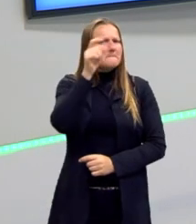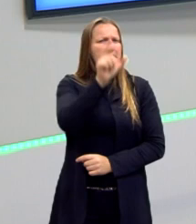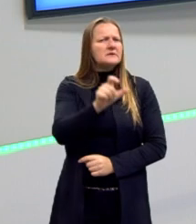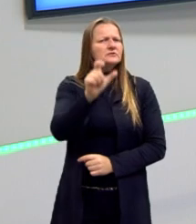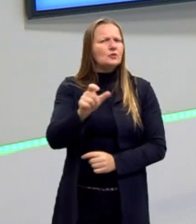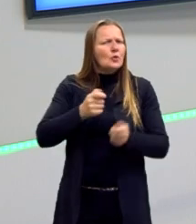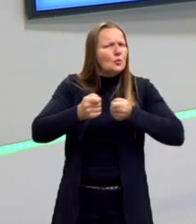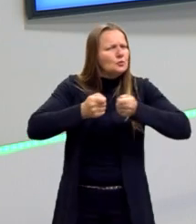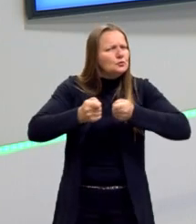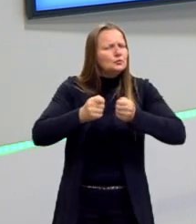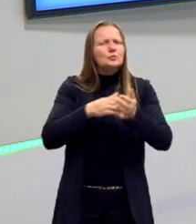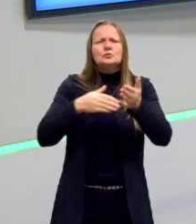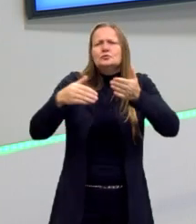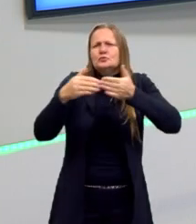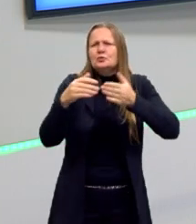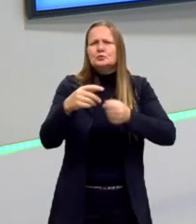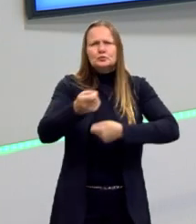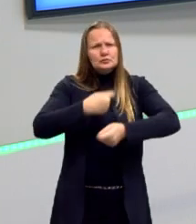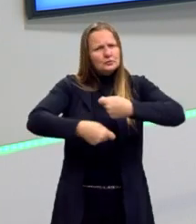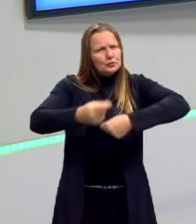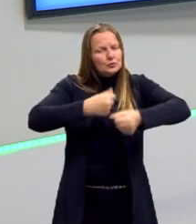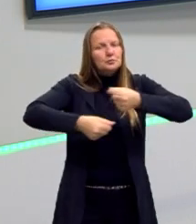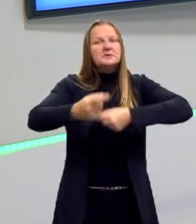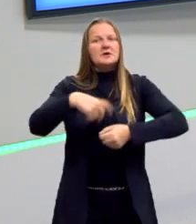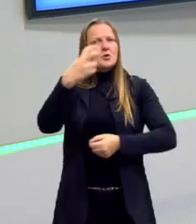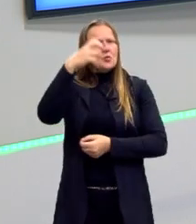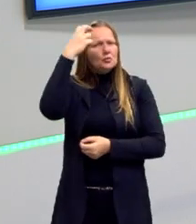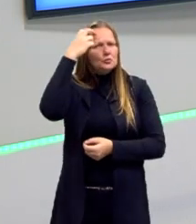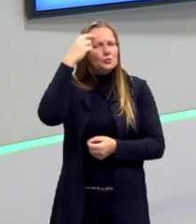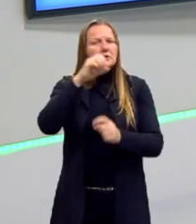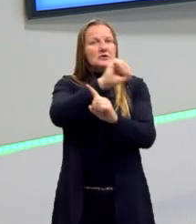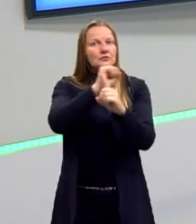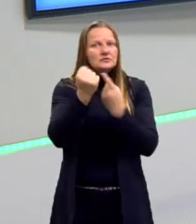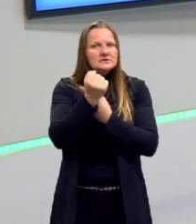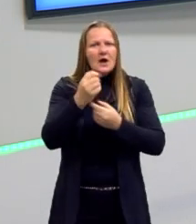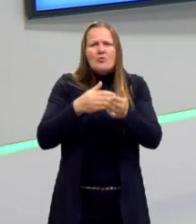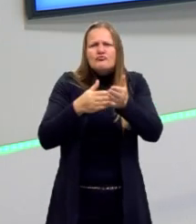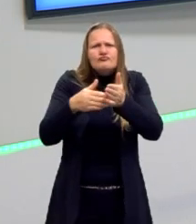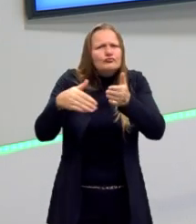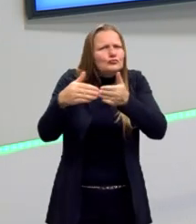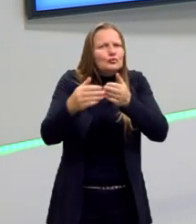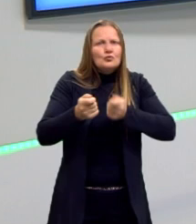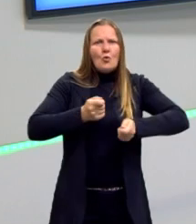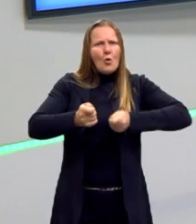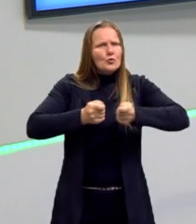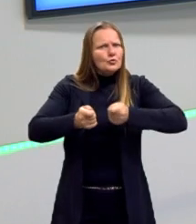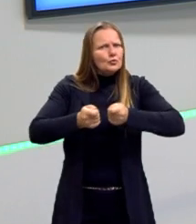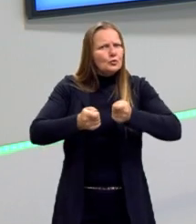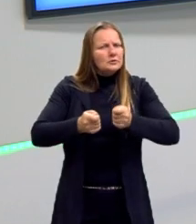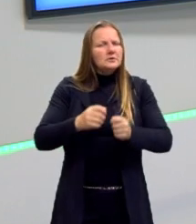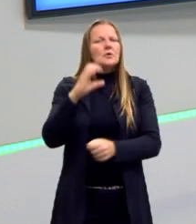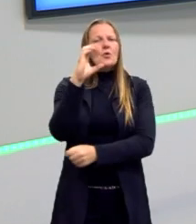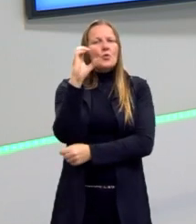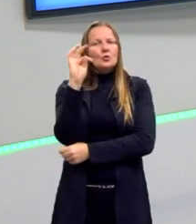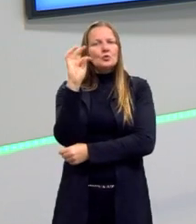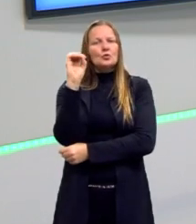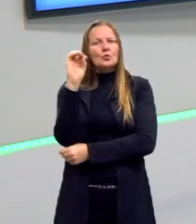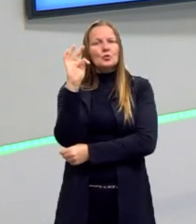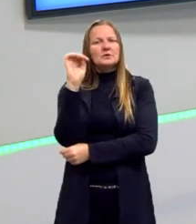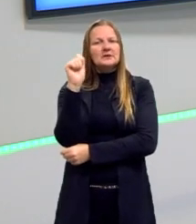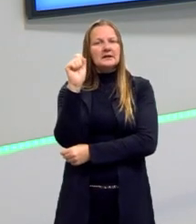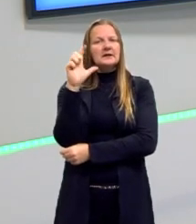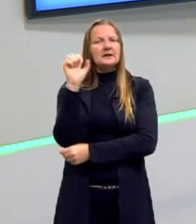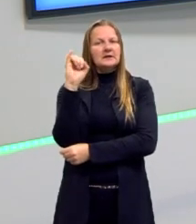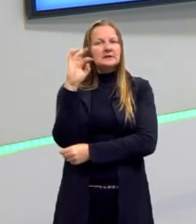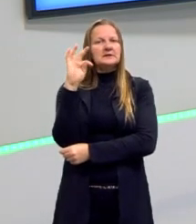forma total. A vida econômica, cultural, social, né, Então, ele é totalitário porque ele impõe essa